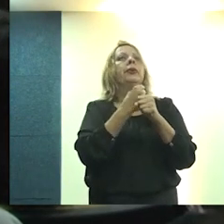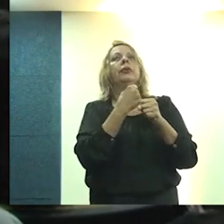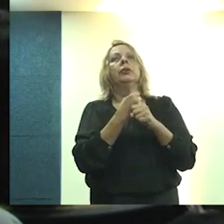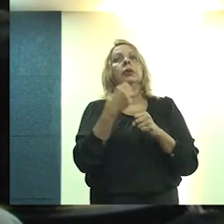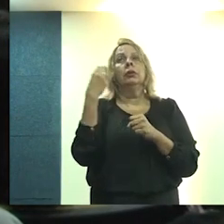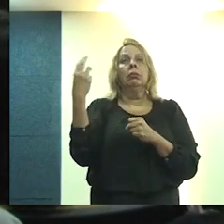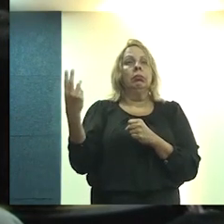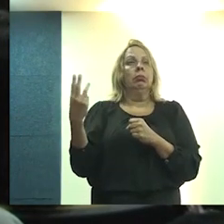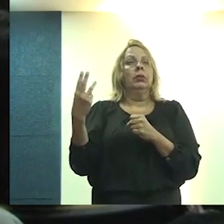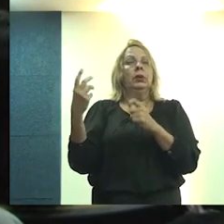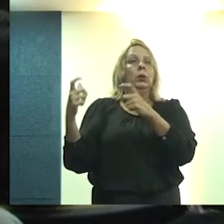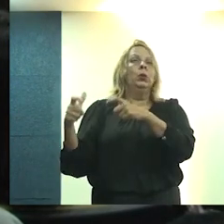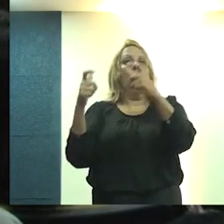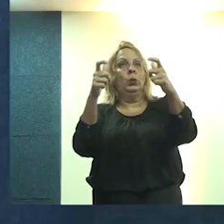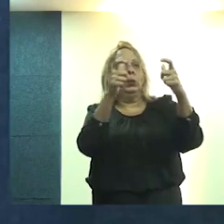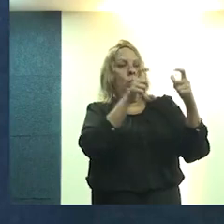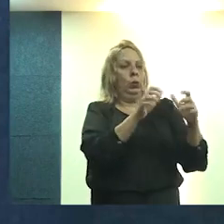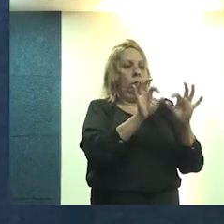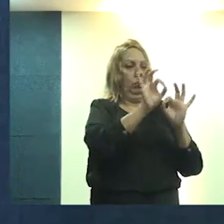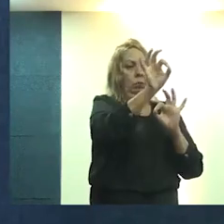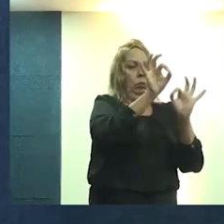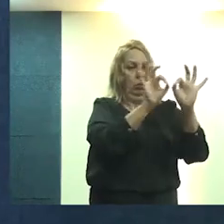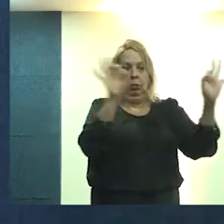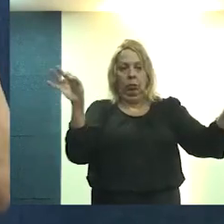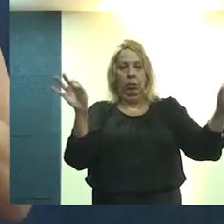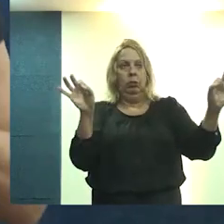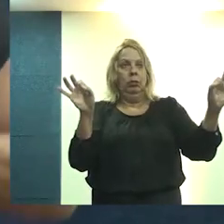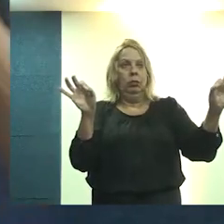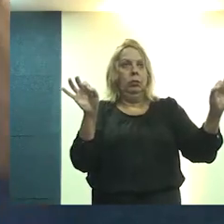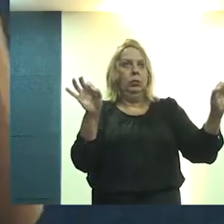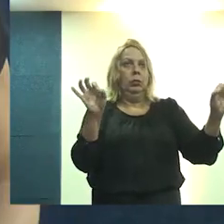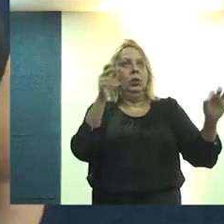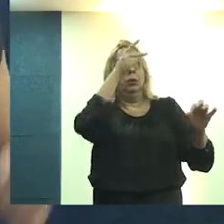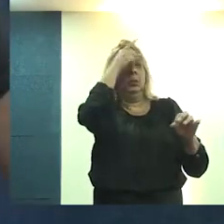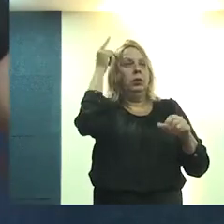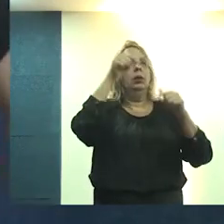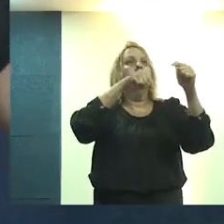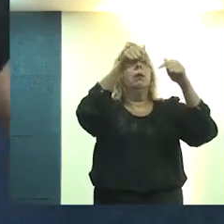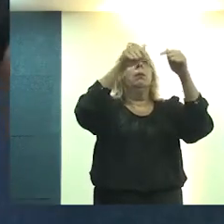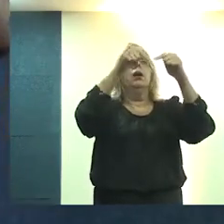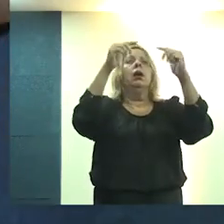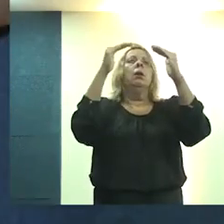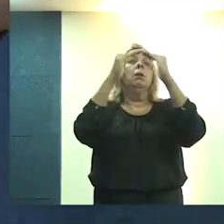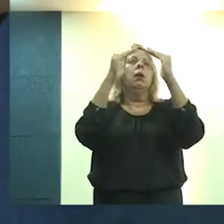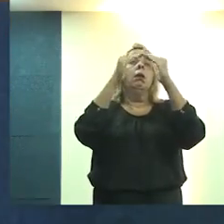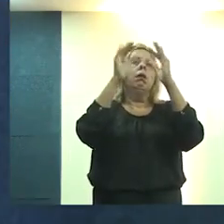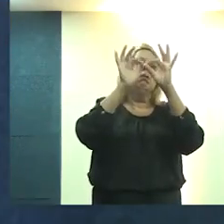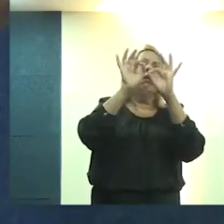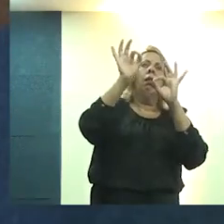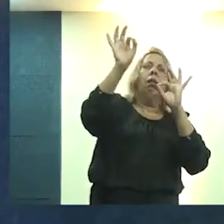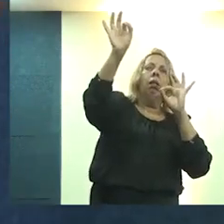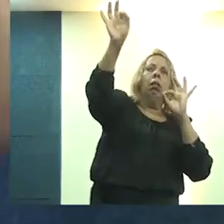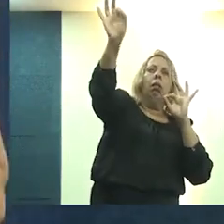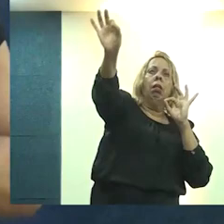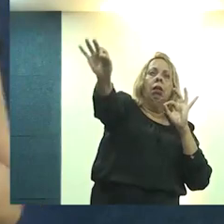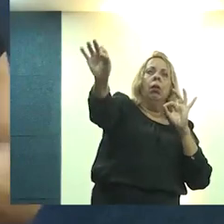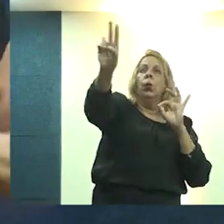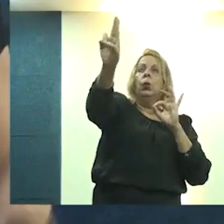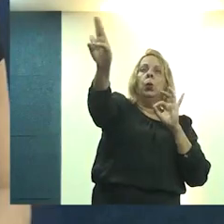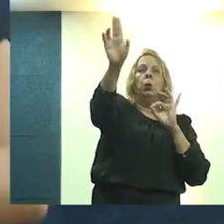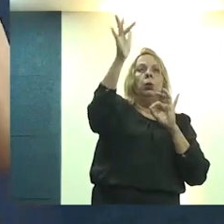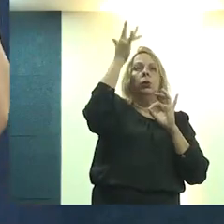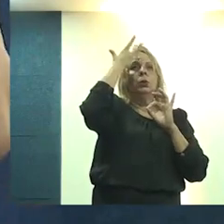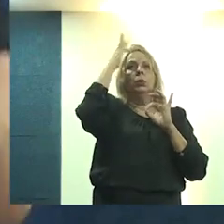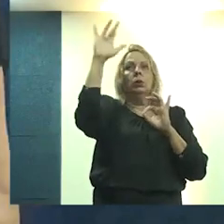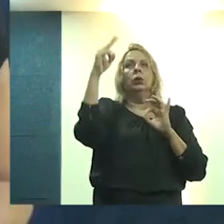três cidades distantes, que jogam os trabalhadores para morar lá na... nem sei o